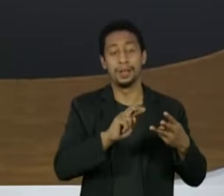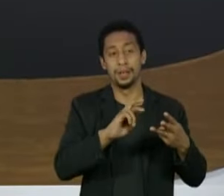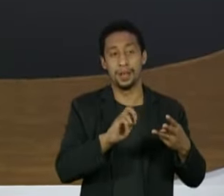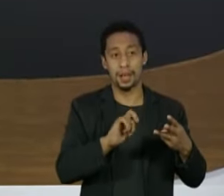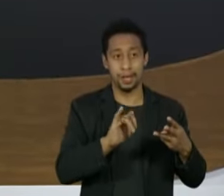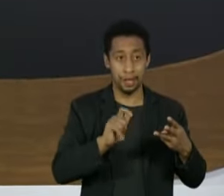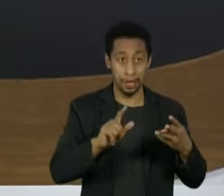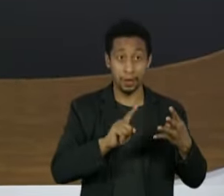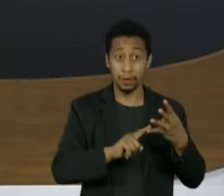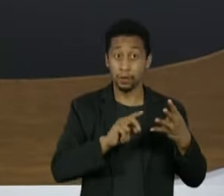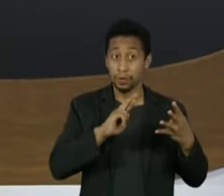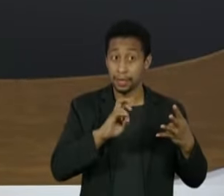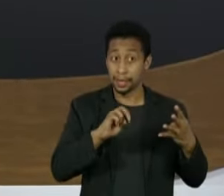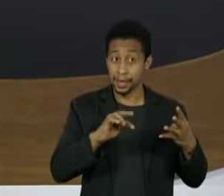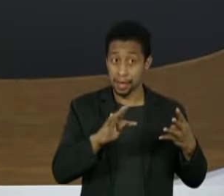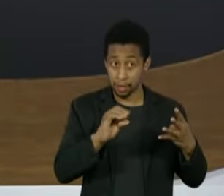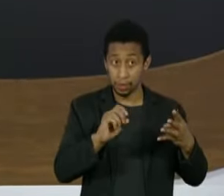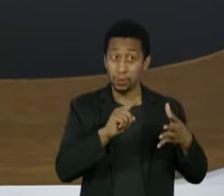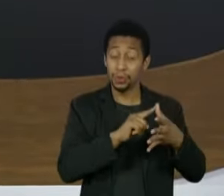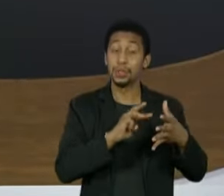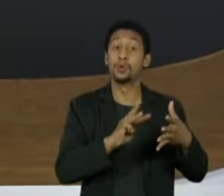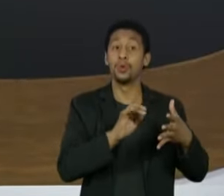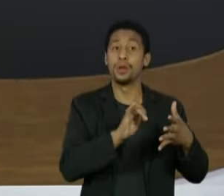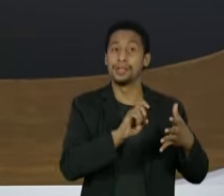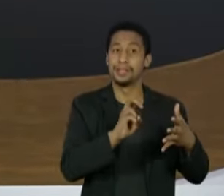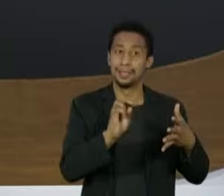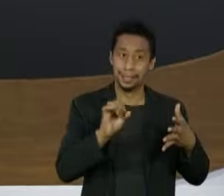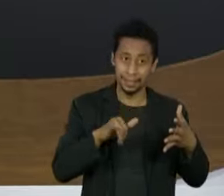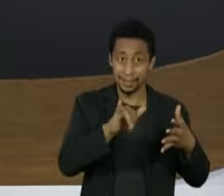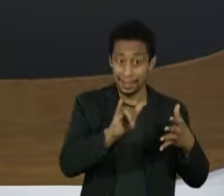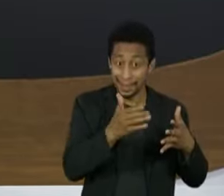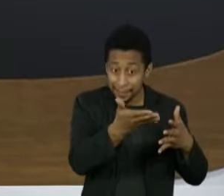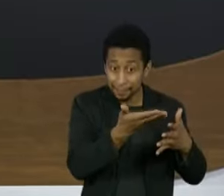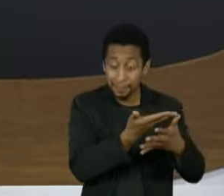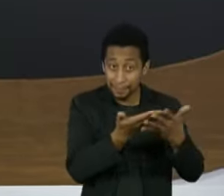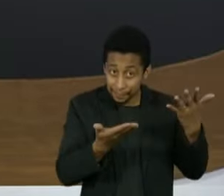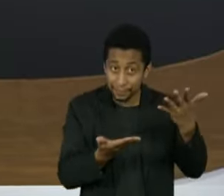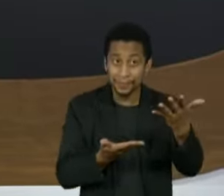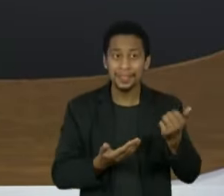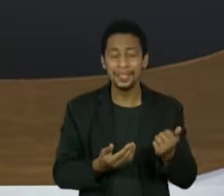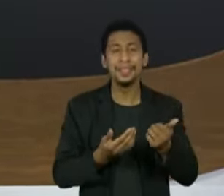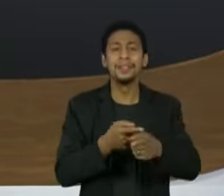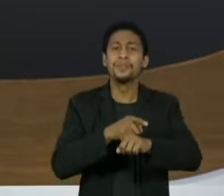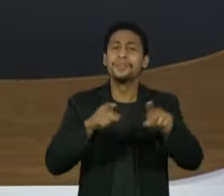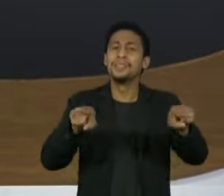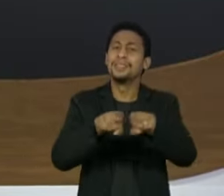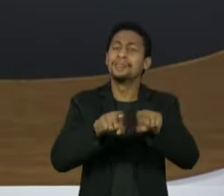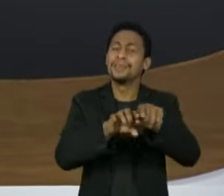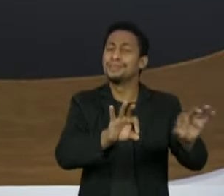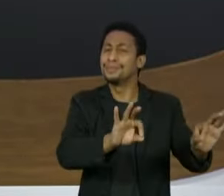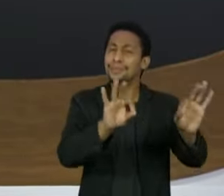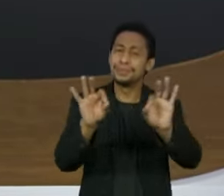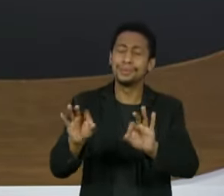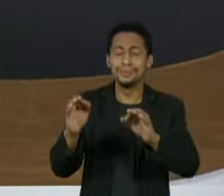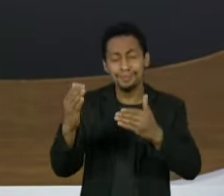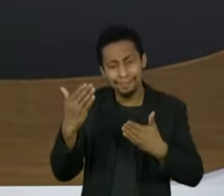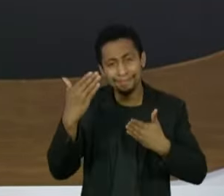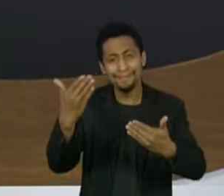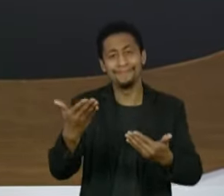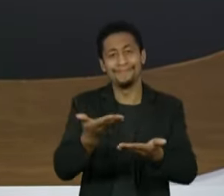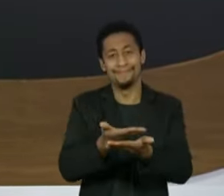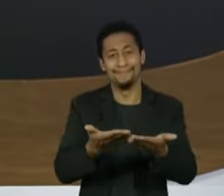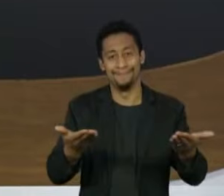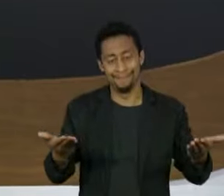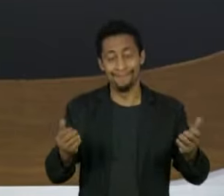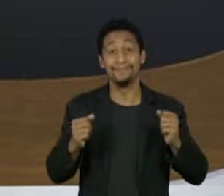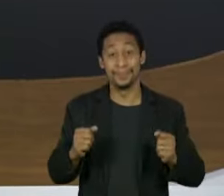Vargas, Renato Machado e Wesley Gauze. Agradeço sobretudo a você pela sua audiência em múltiplas plataformas.